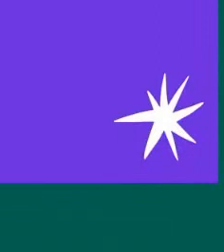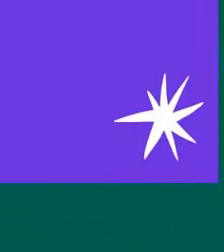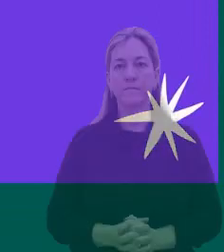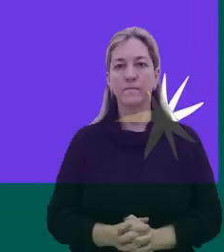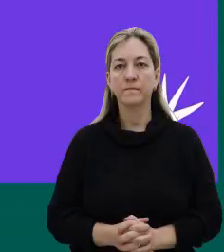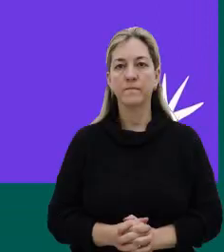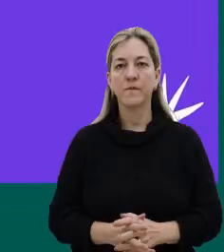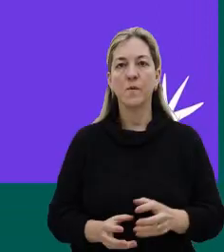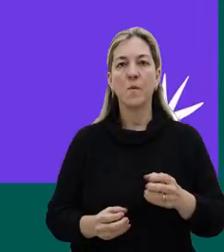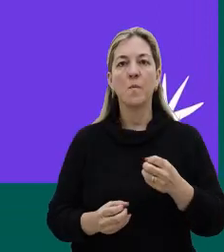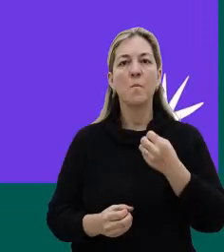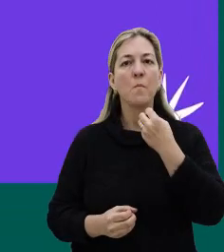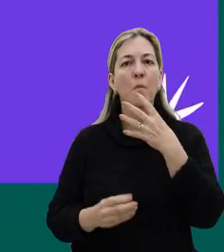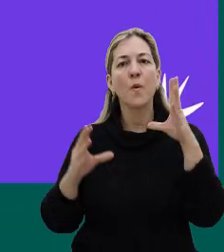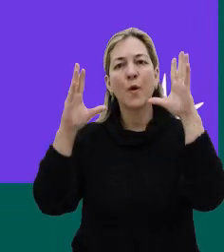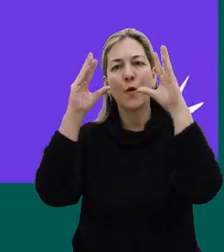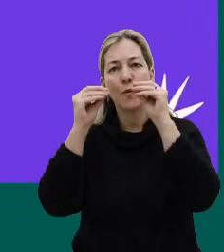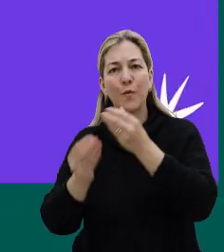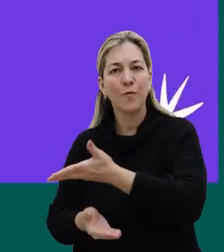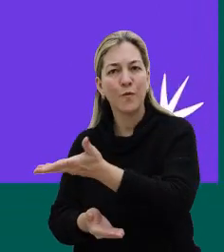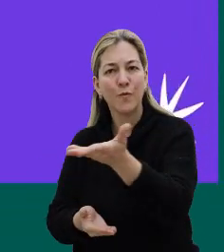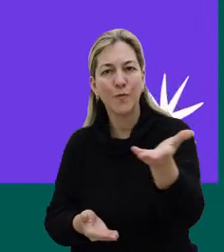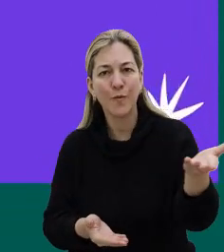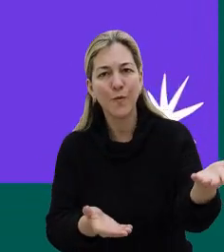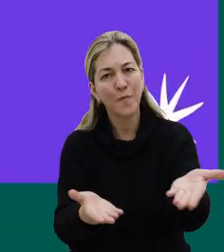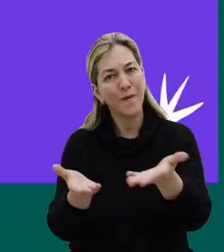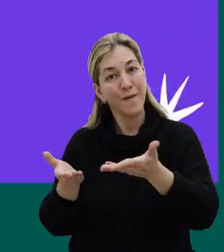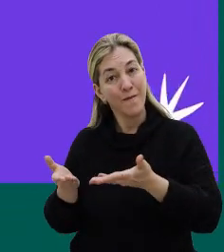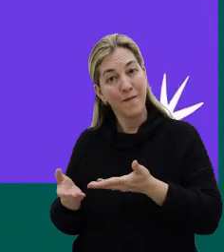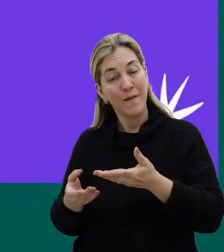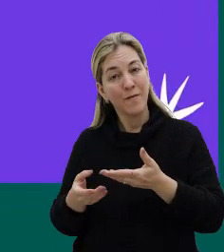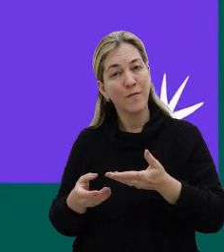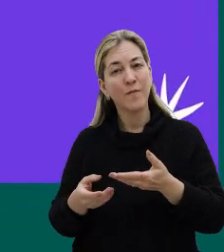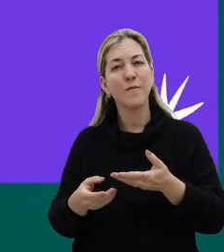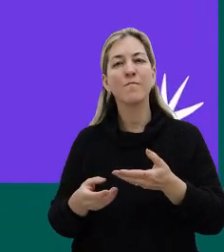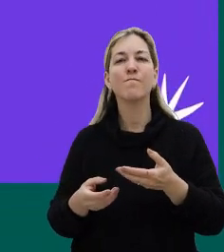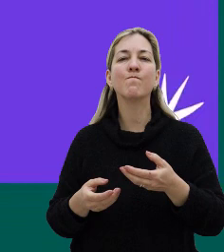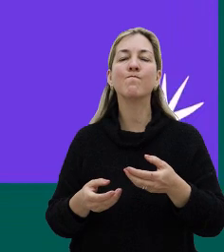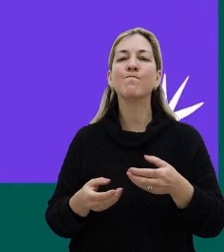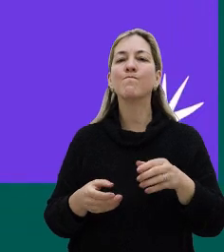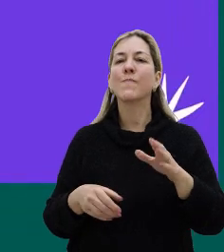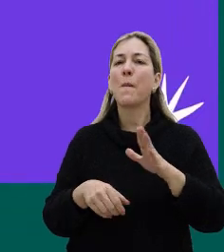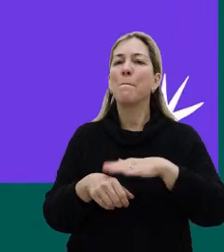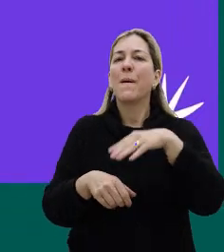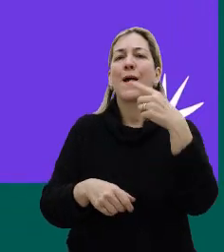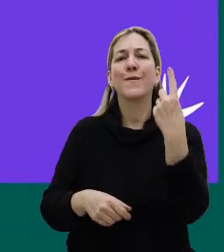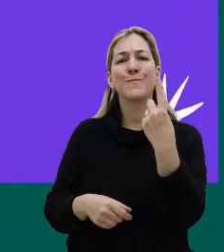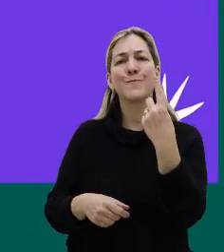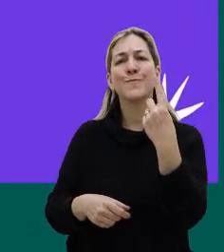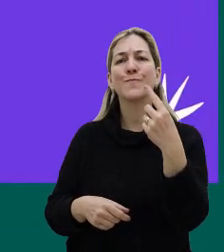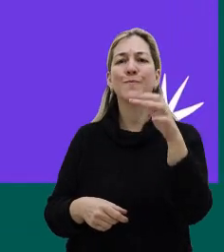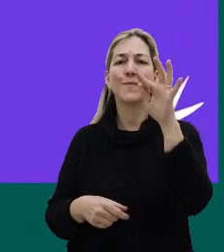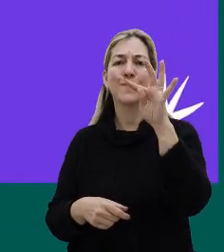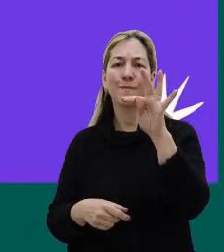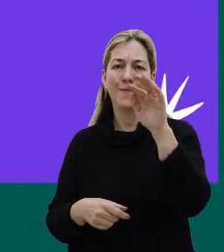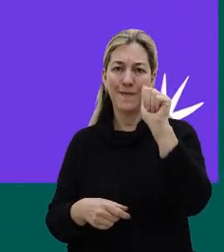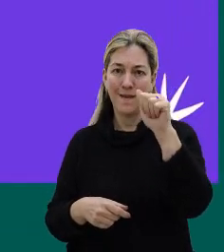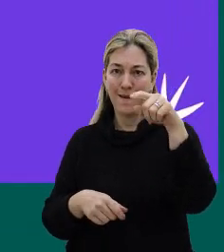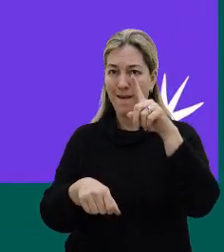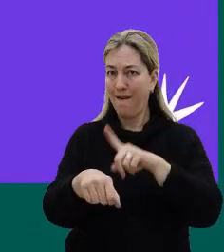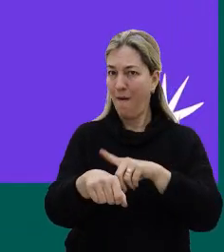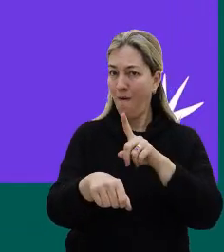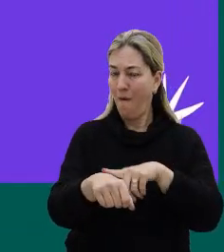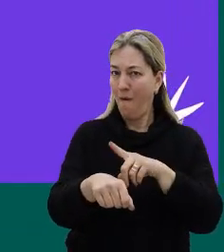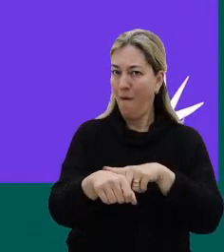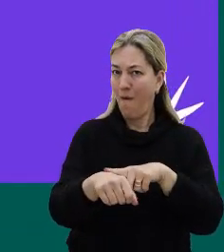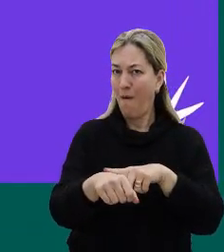Boa noite a todos, sejam bem-vindos a mais um Tá Na Hora. Meu nome é Henrique,